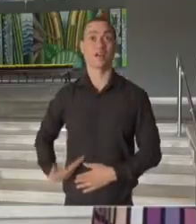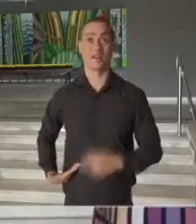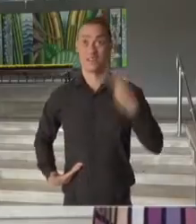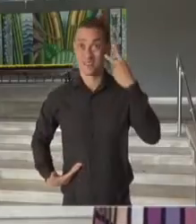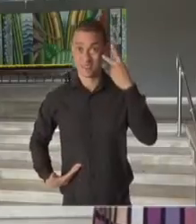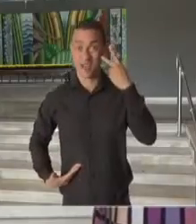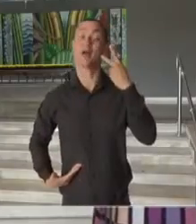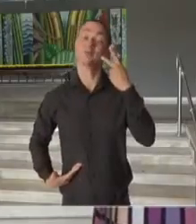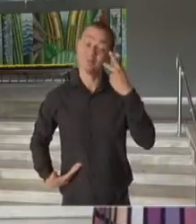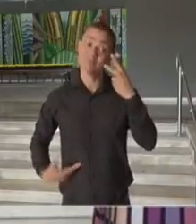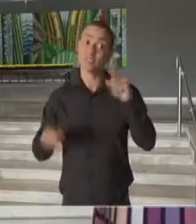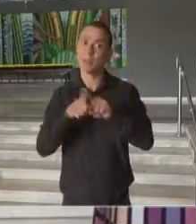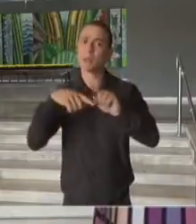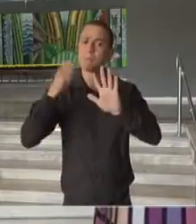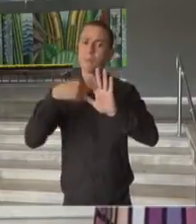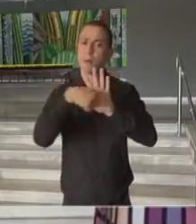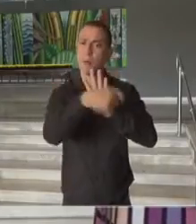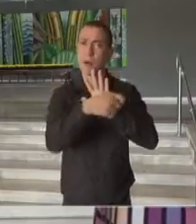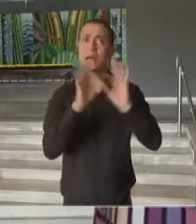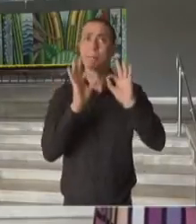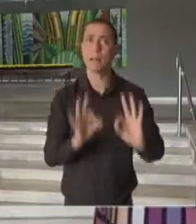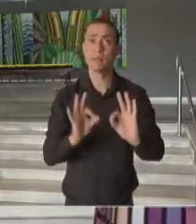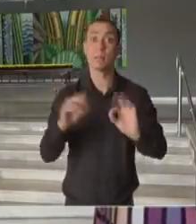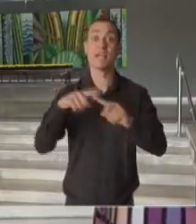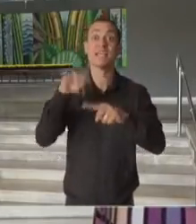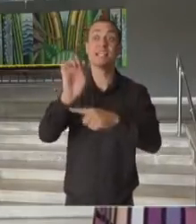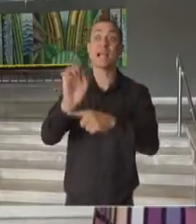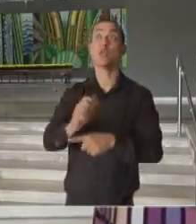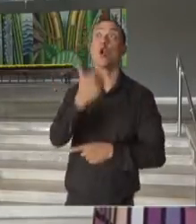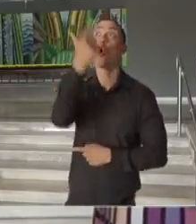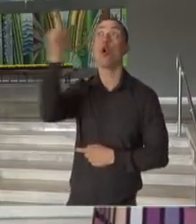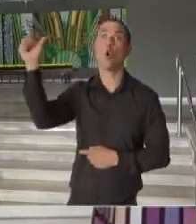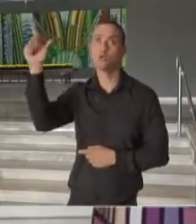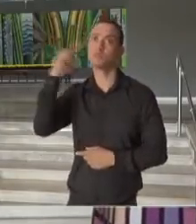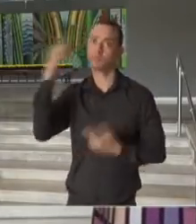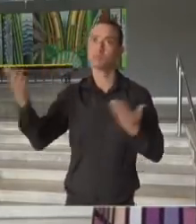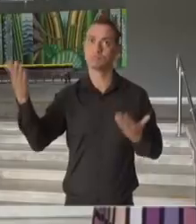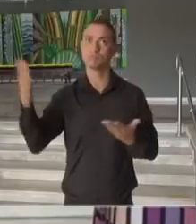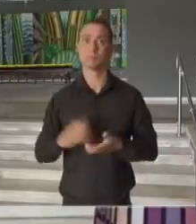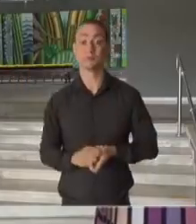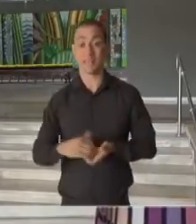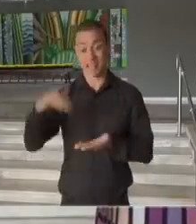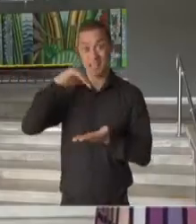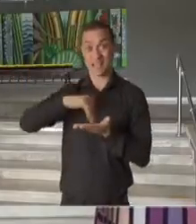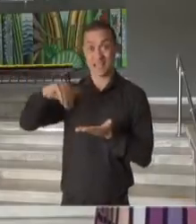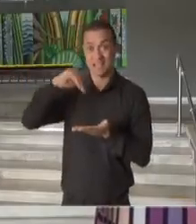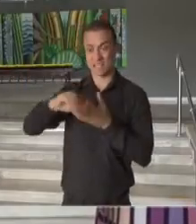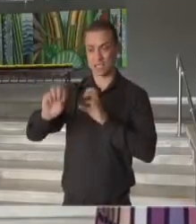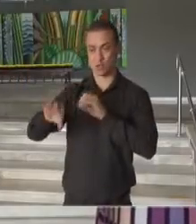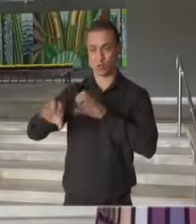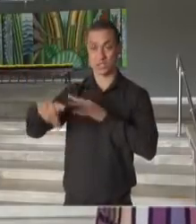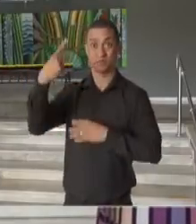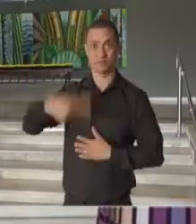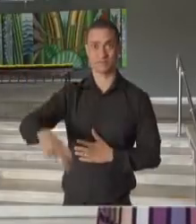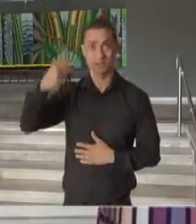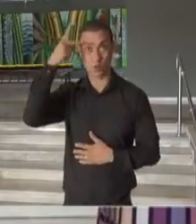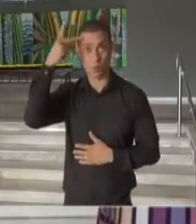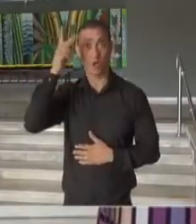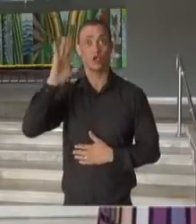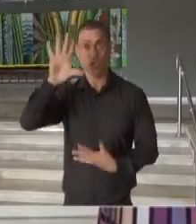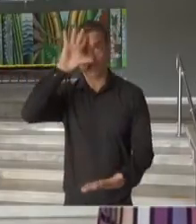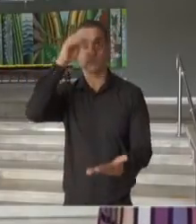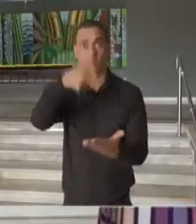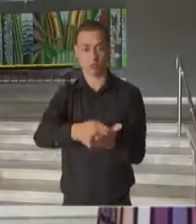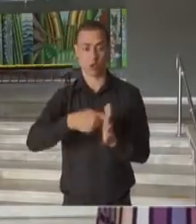balizar também o calendário de outros estados do país. A Secretaria da Educação de São Paulo definiu o